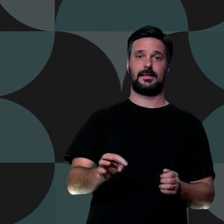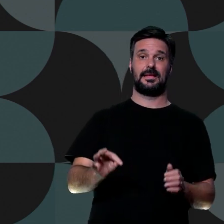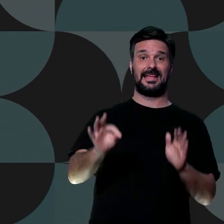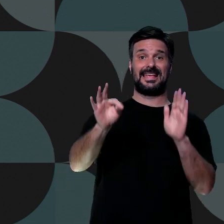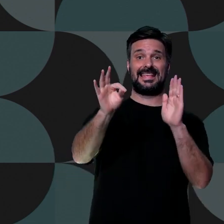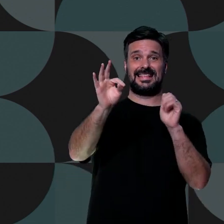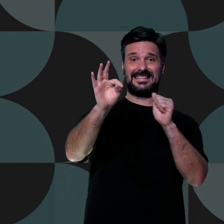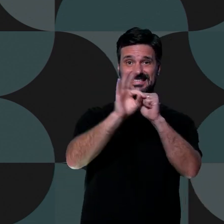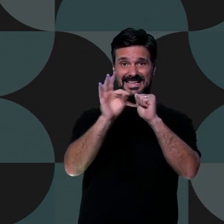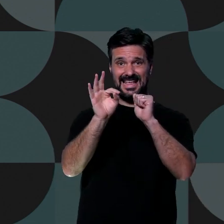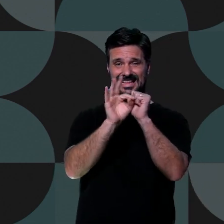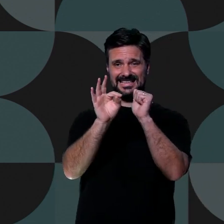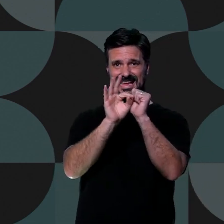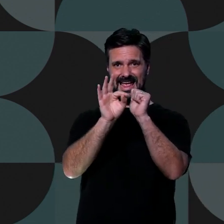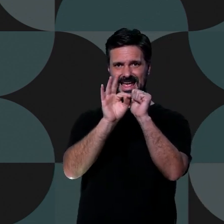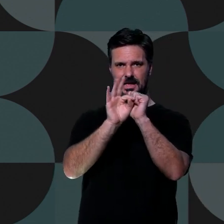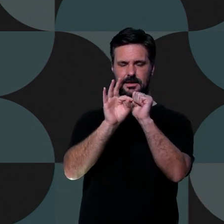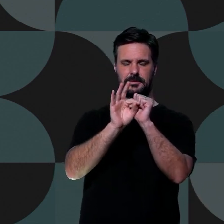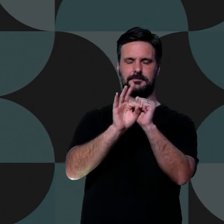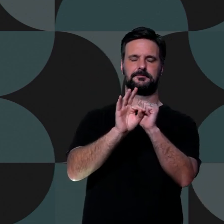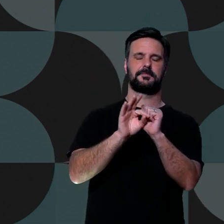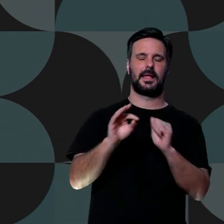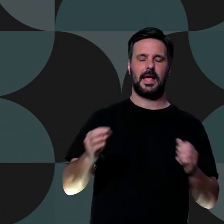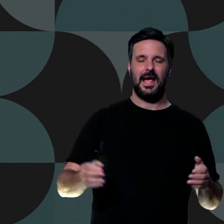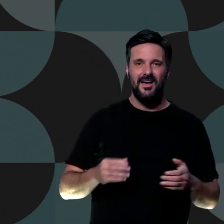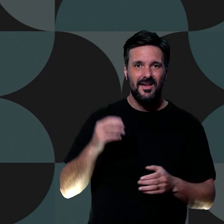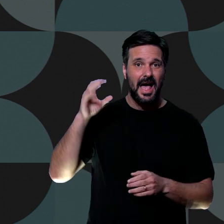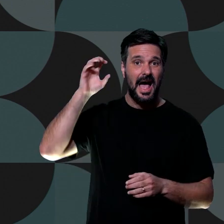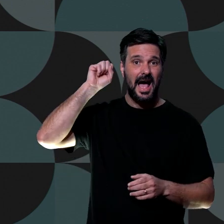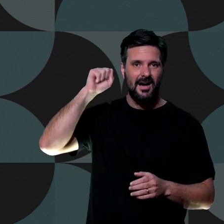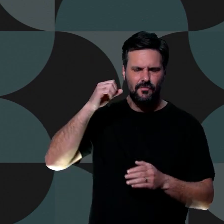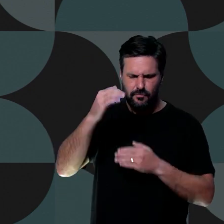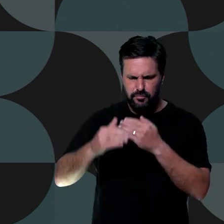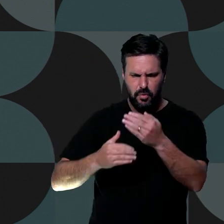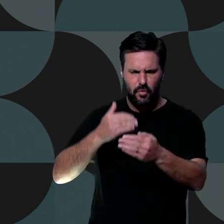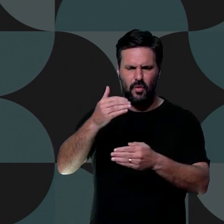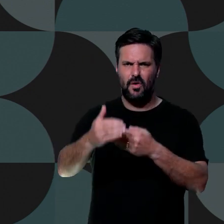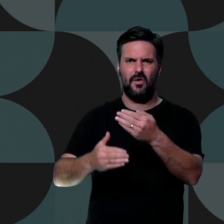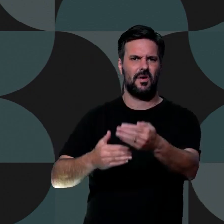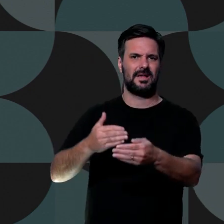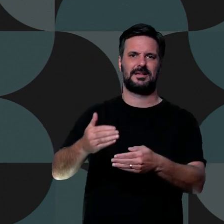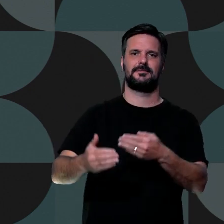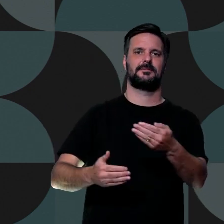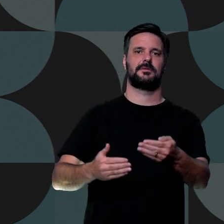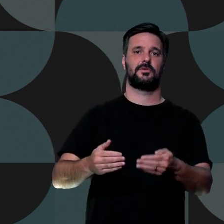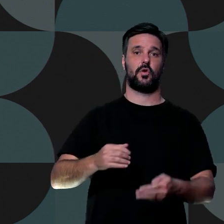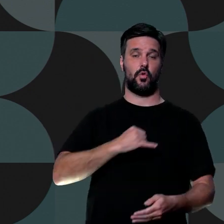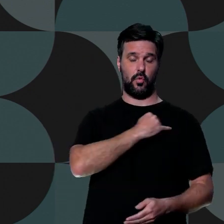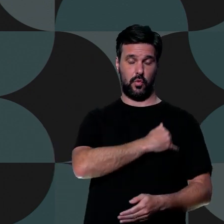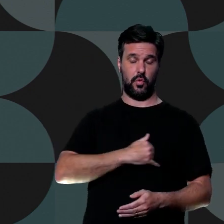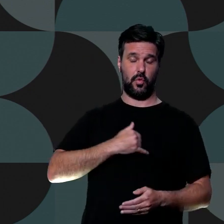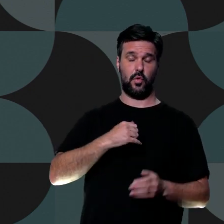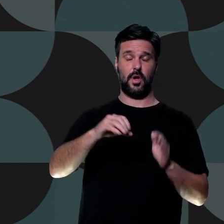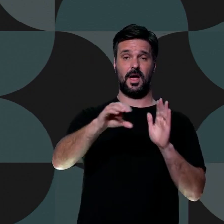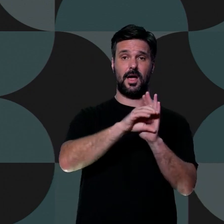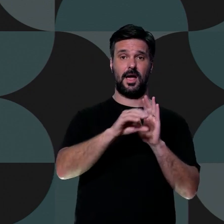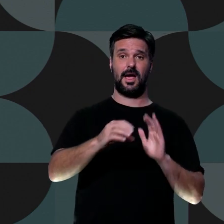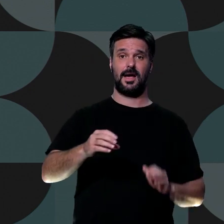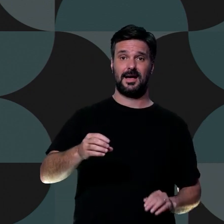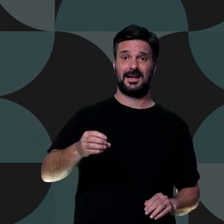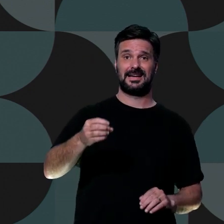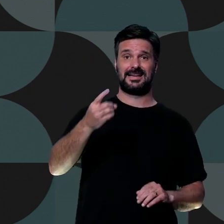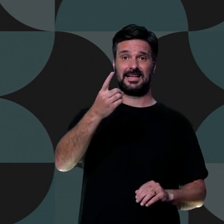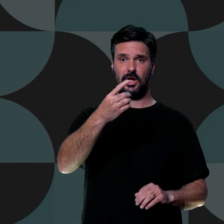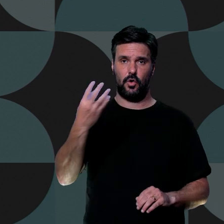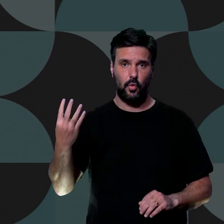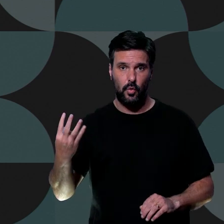sejam praticantes da palavra e não apenas ouvintes, enganando-se a si mesmos. João 14,21, Jesus dizendo, aquele que me